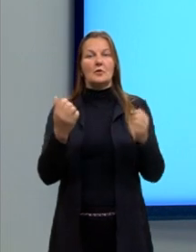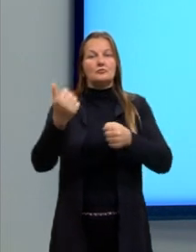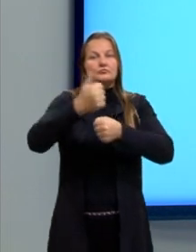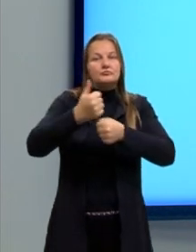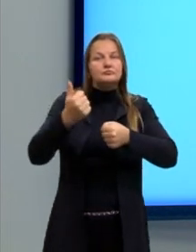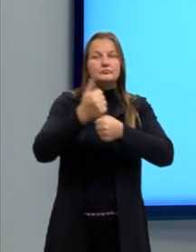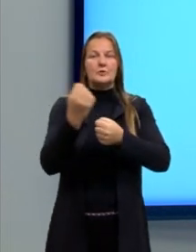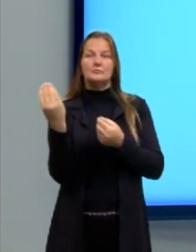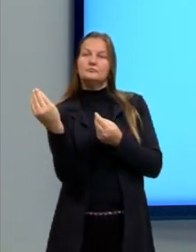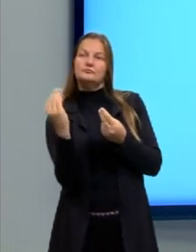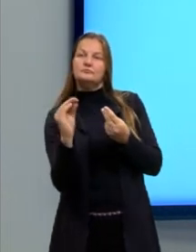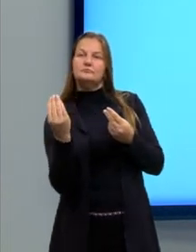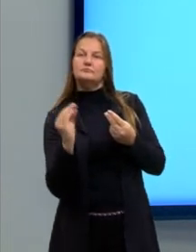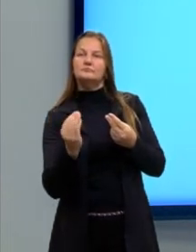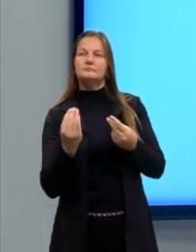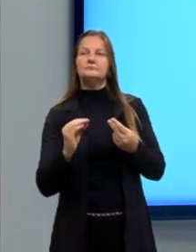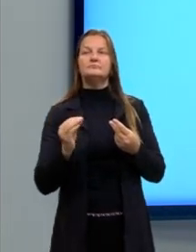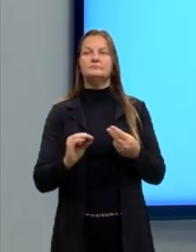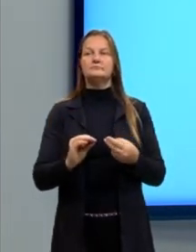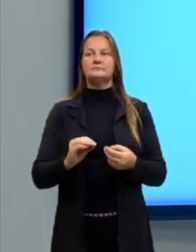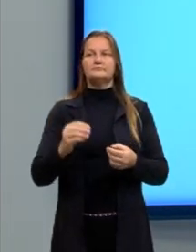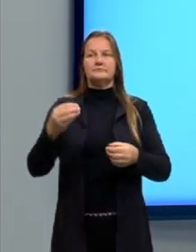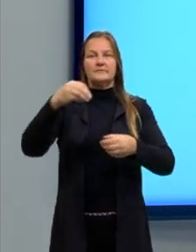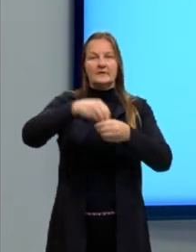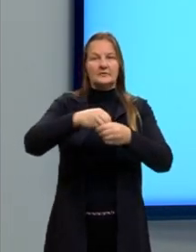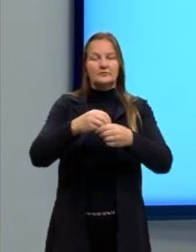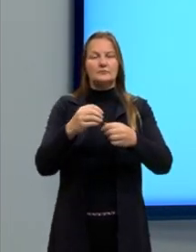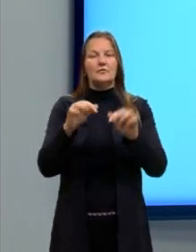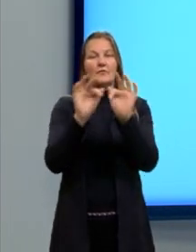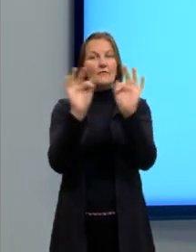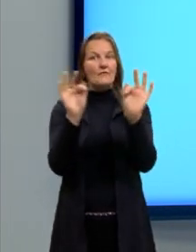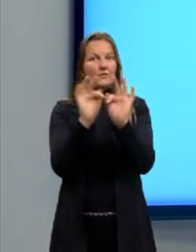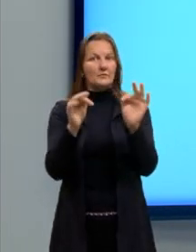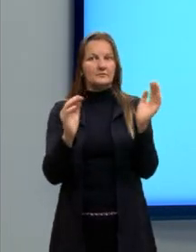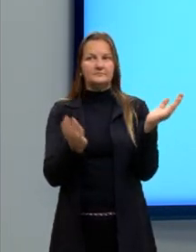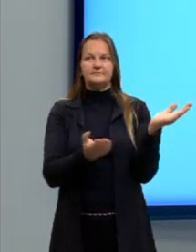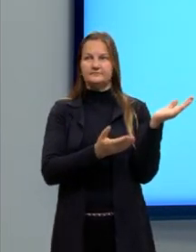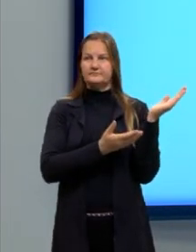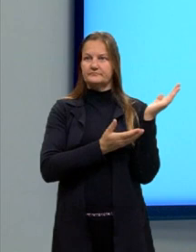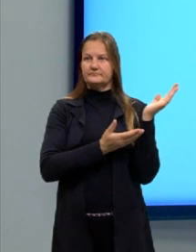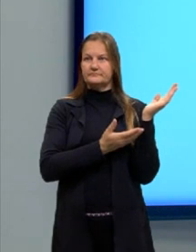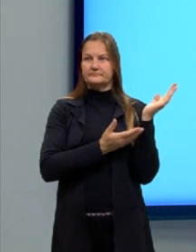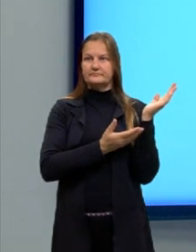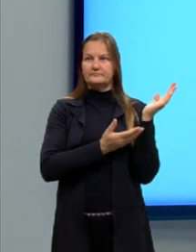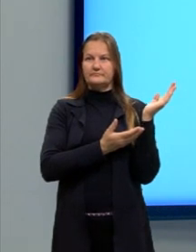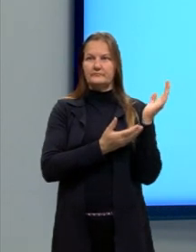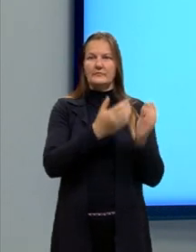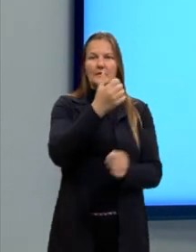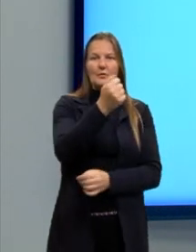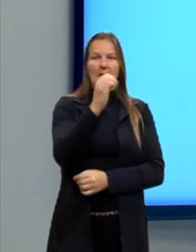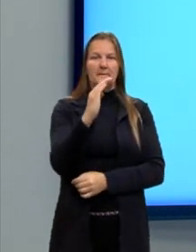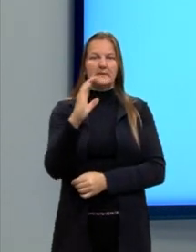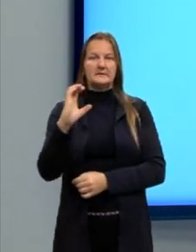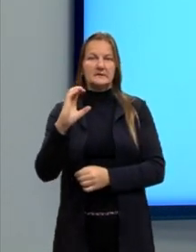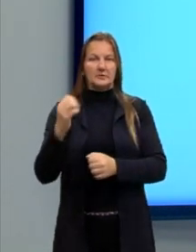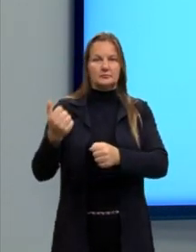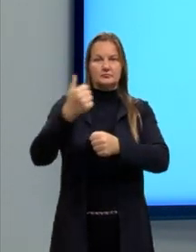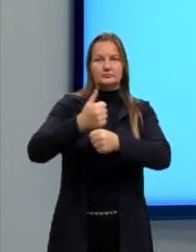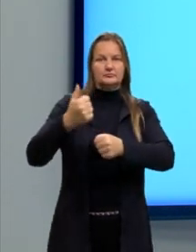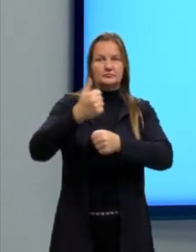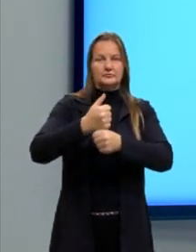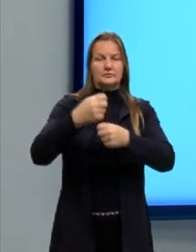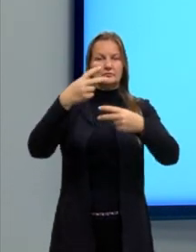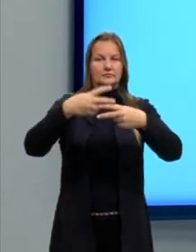nós vamos aplicar essas informações na nossa fórmula. Então, trocando o A, o B e o C pelos